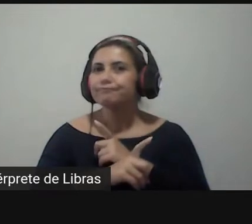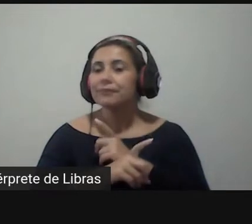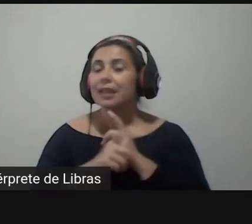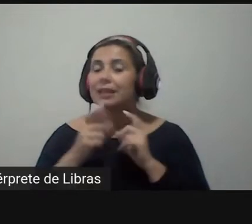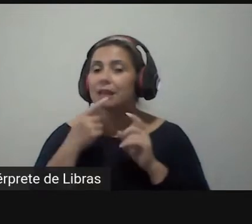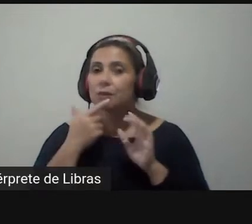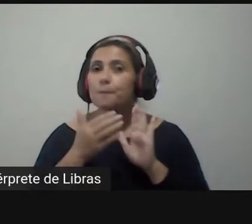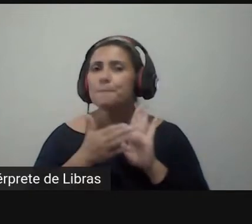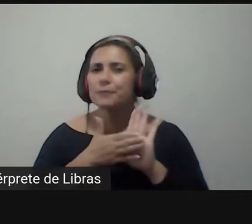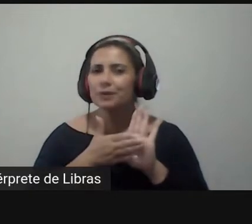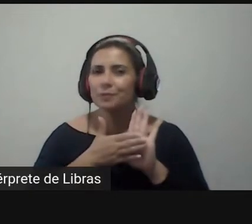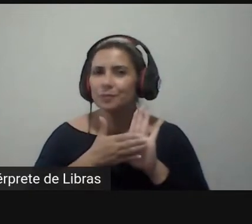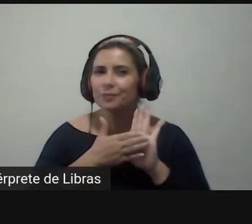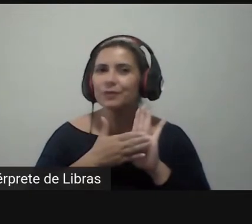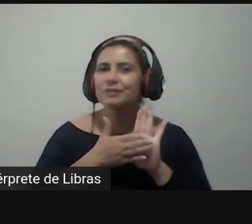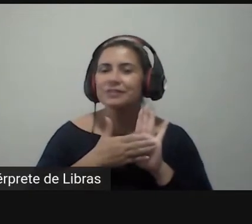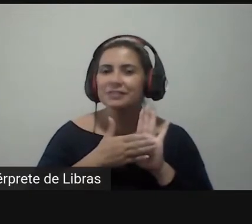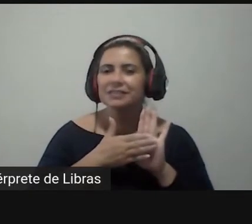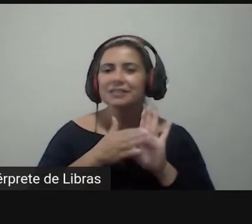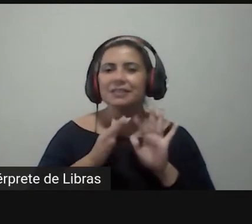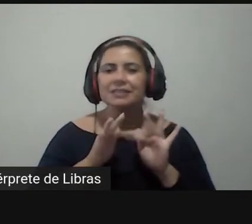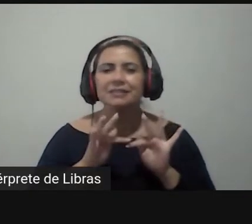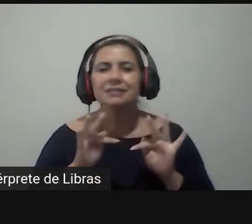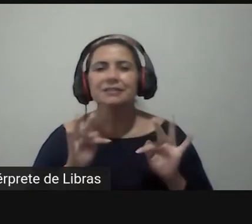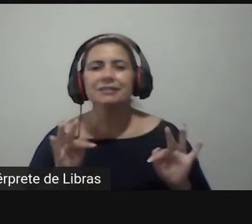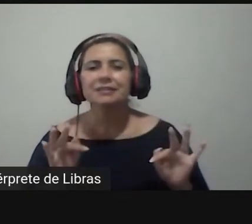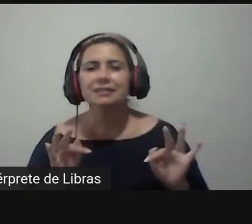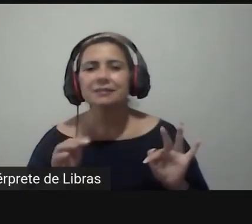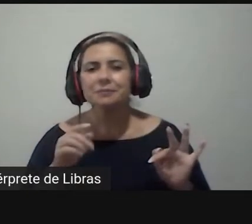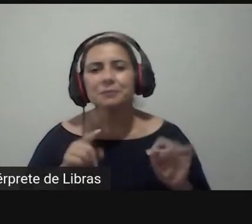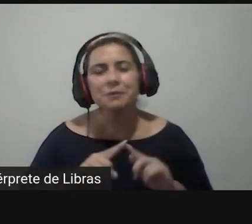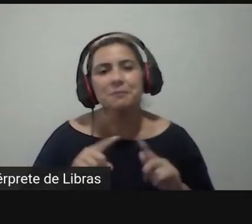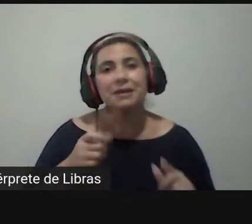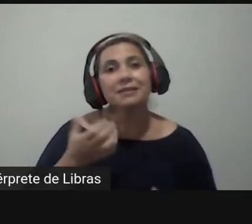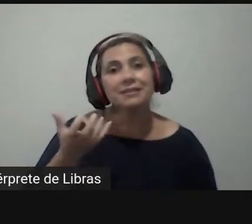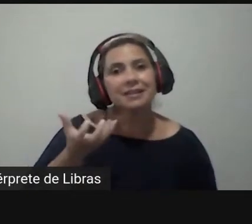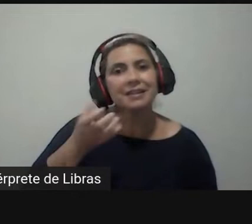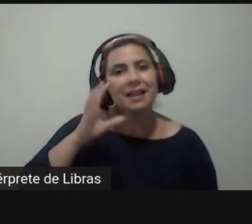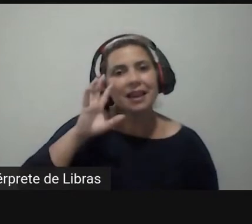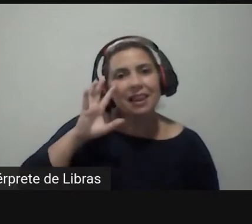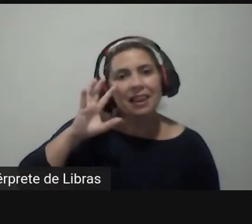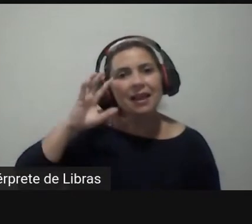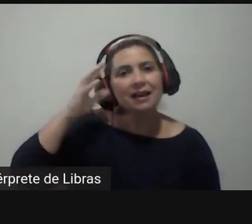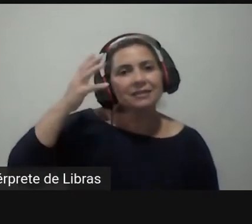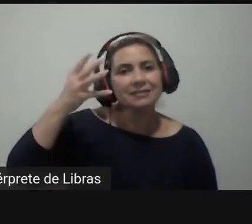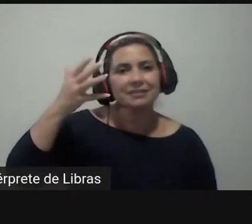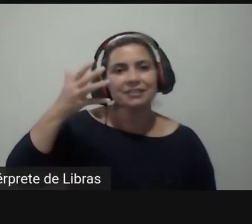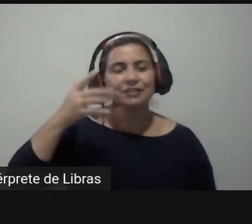é simples porque ela tenta resolver esse problema e